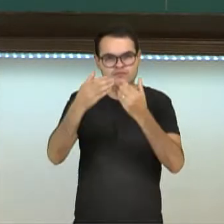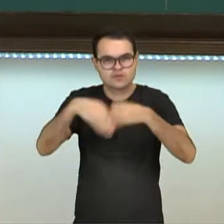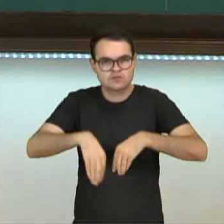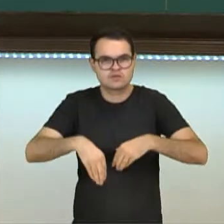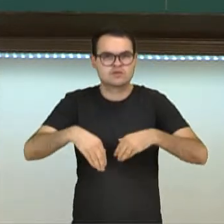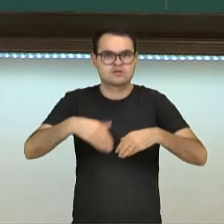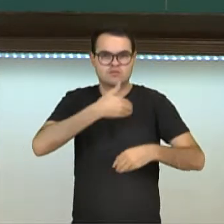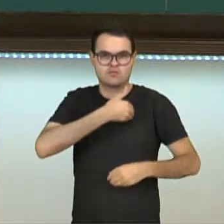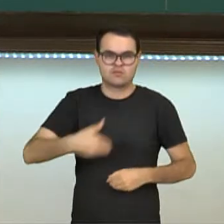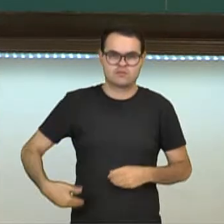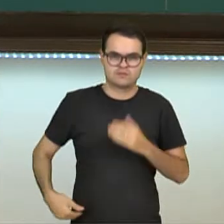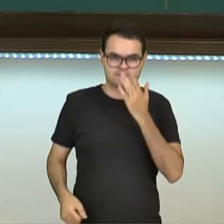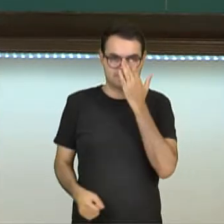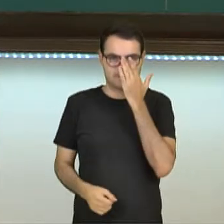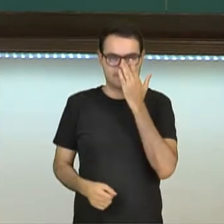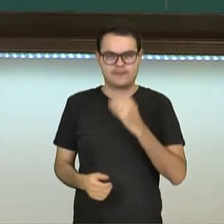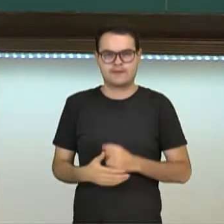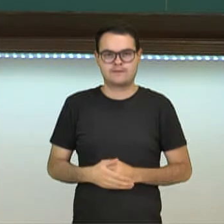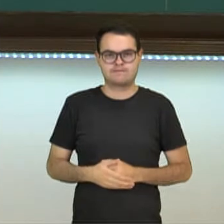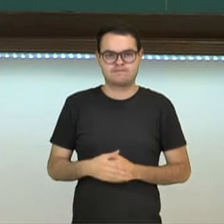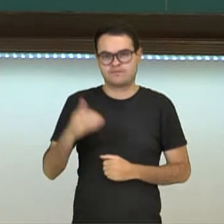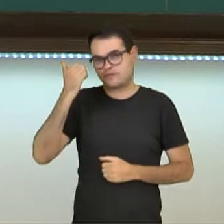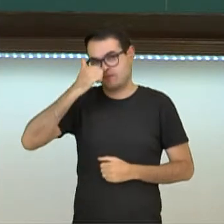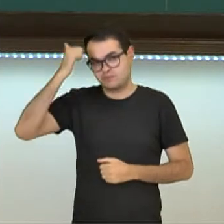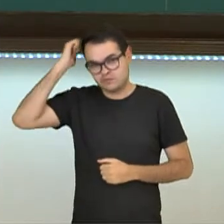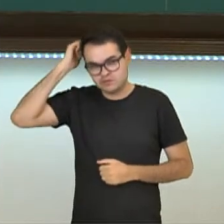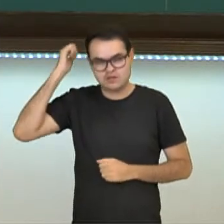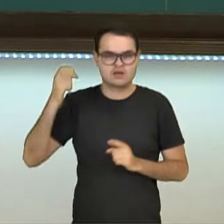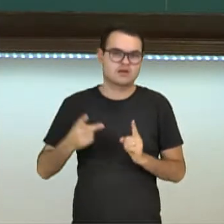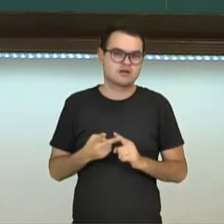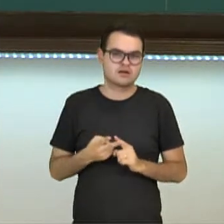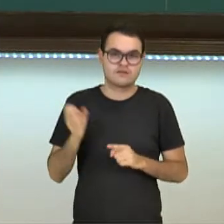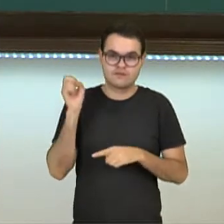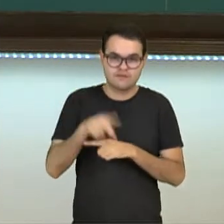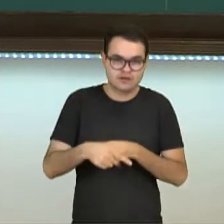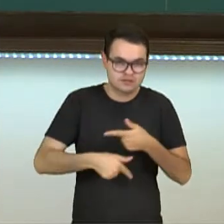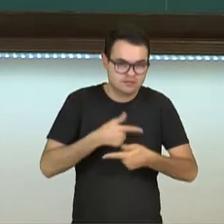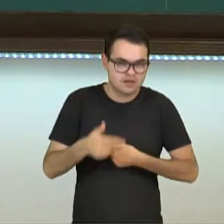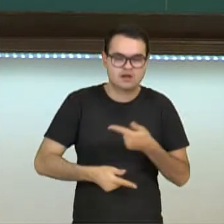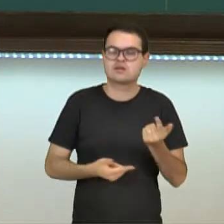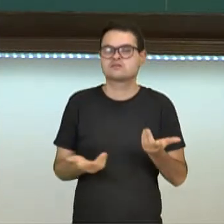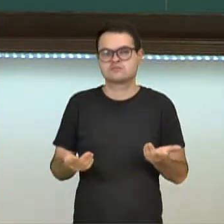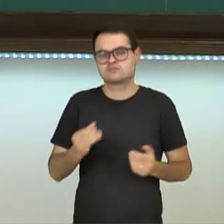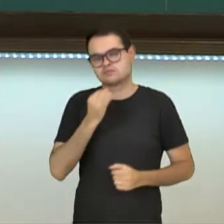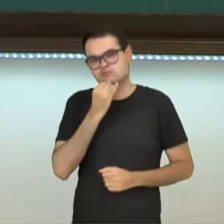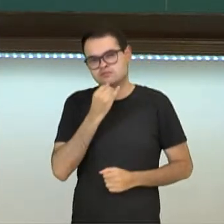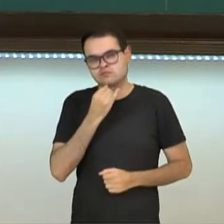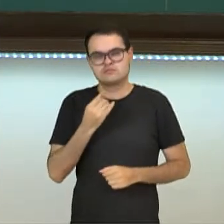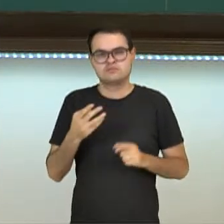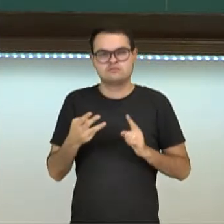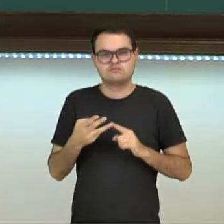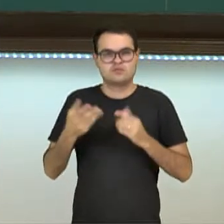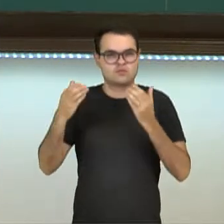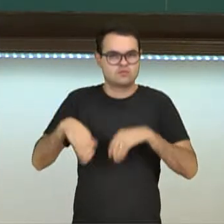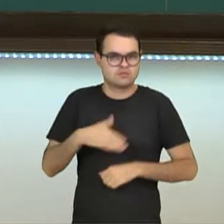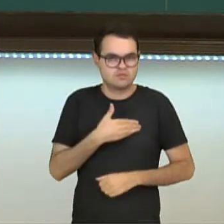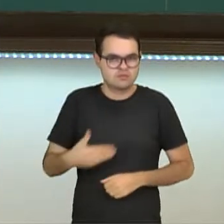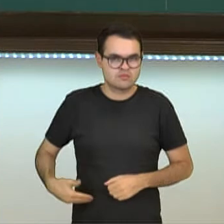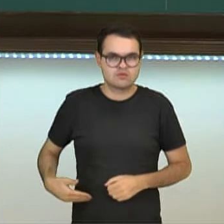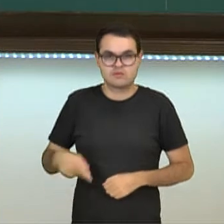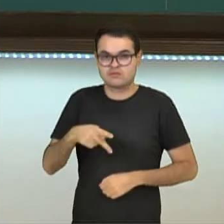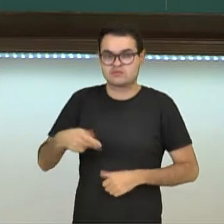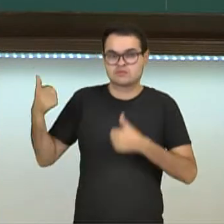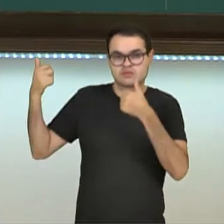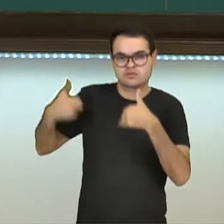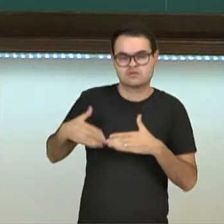públicos. Por exemplo, no concurso de vestibular, no concurso a uma vaga de emprego, no concurso público, como a professora acabou